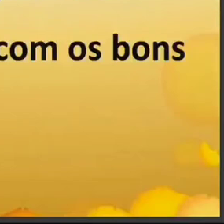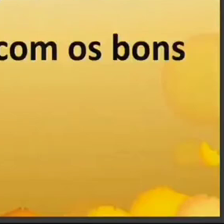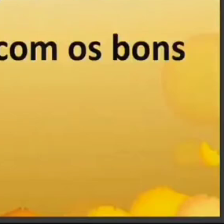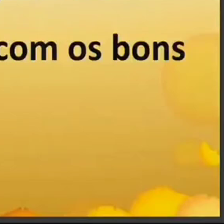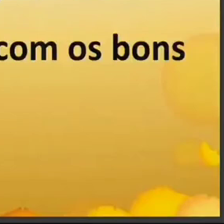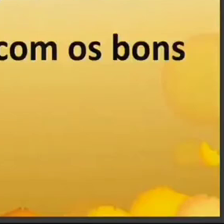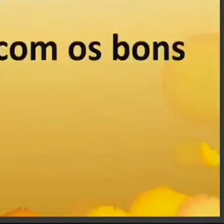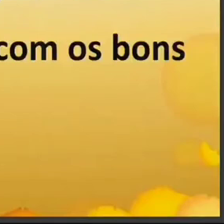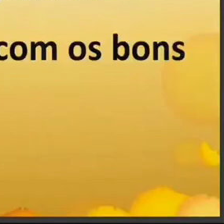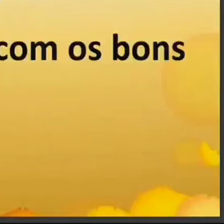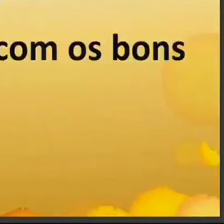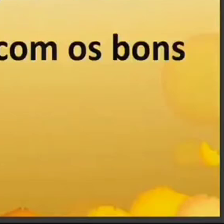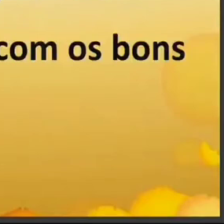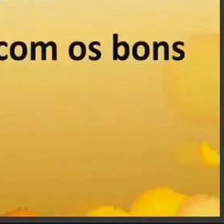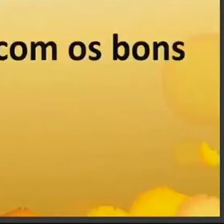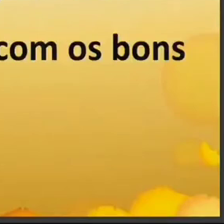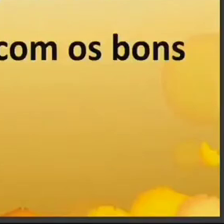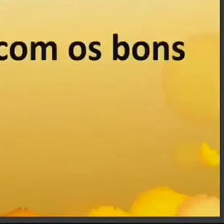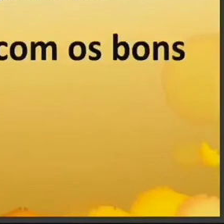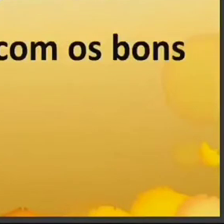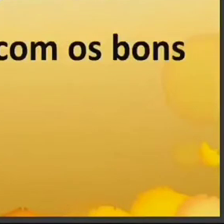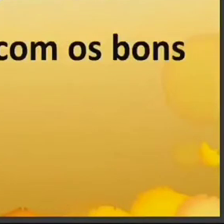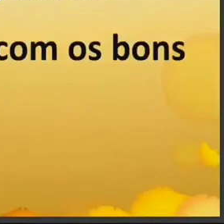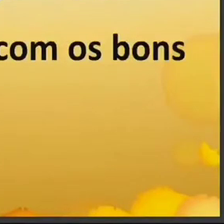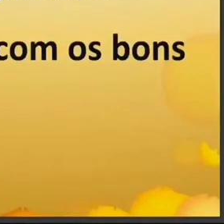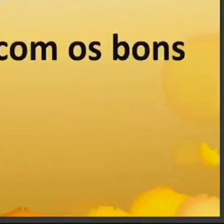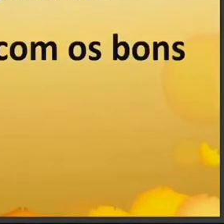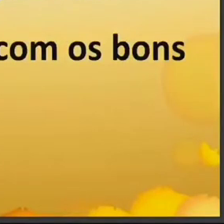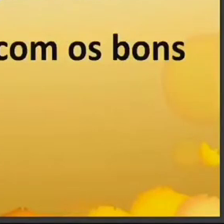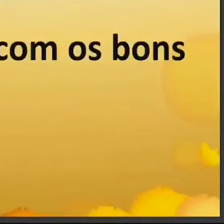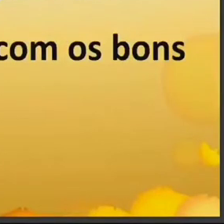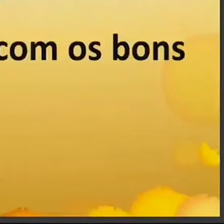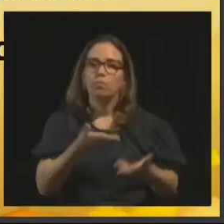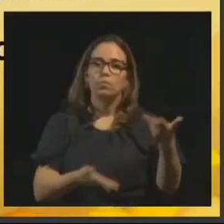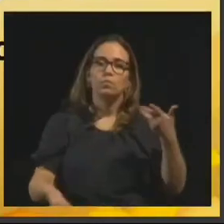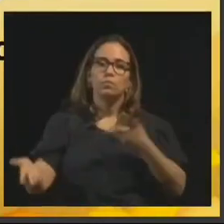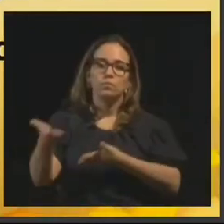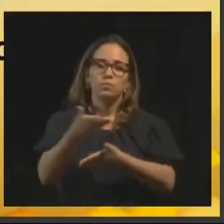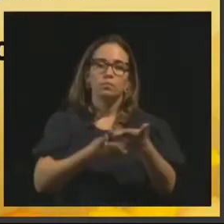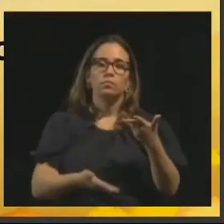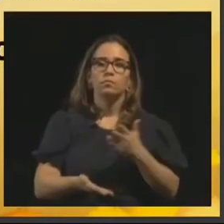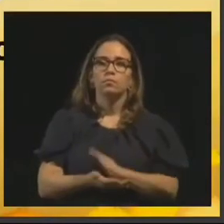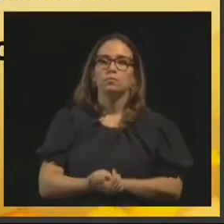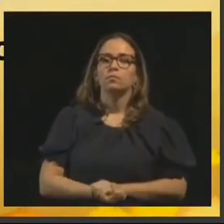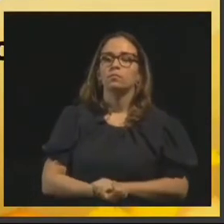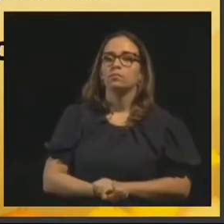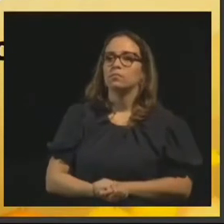médium, é aquele que, simpatizando somente com os bons espíritos, tem sido o menos enganado.